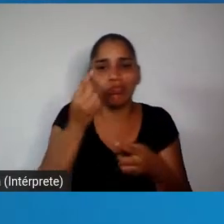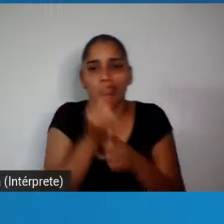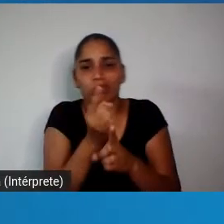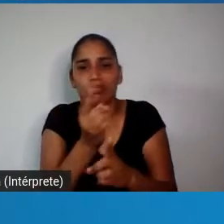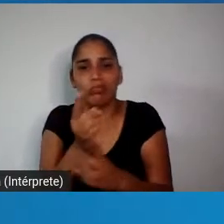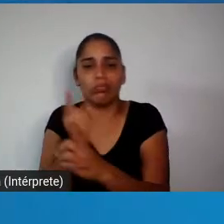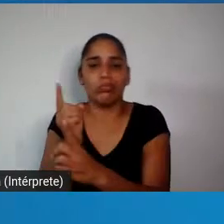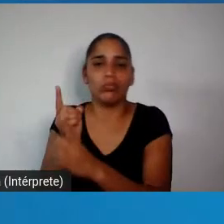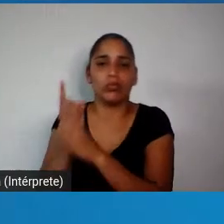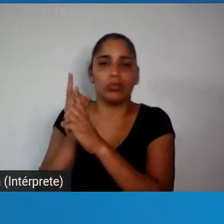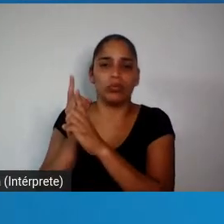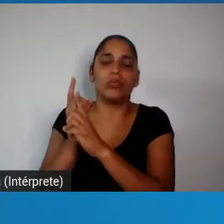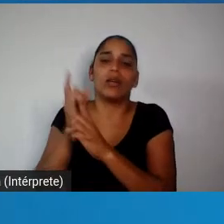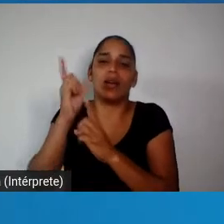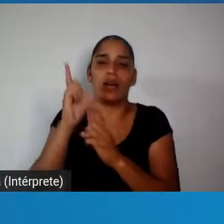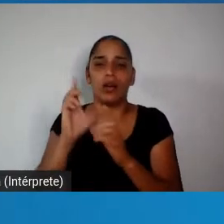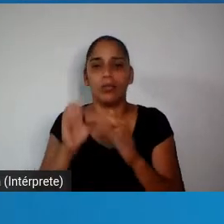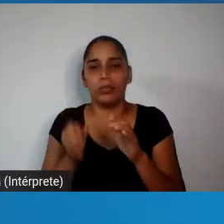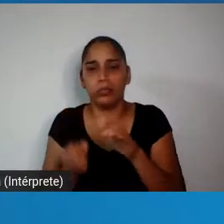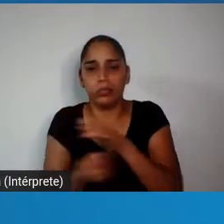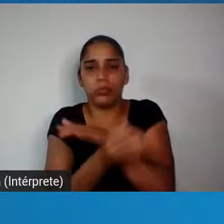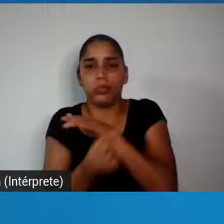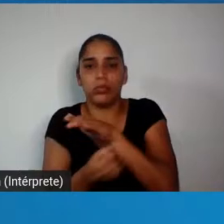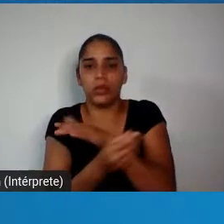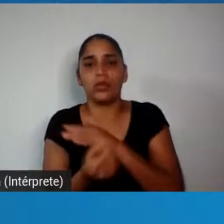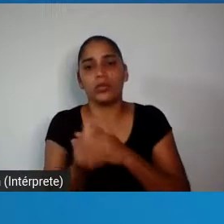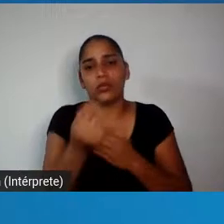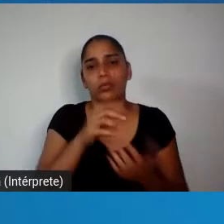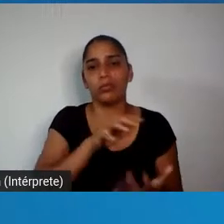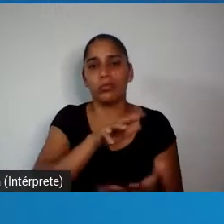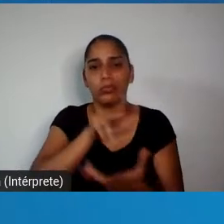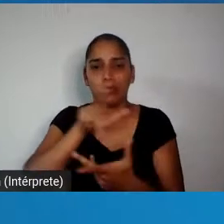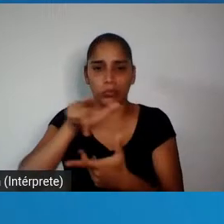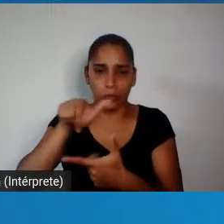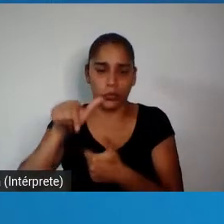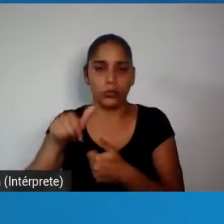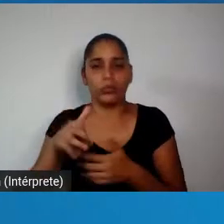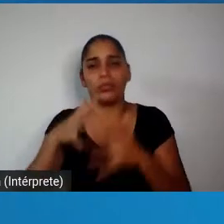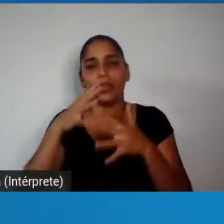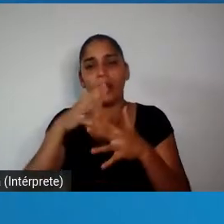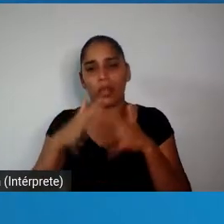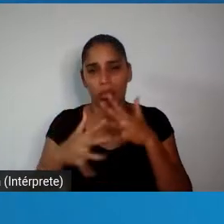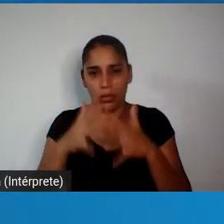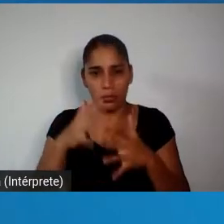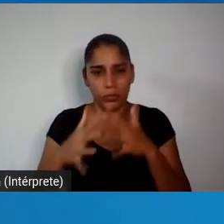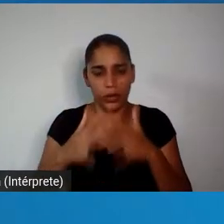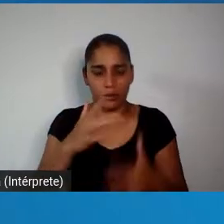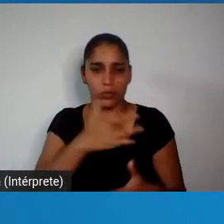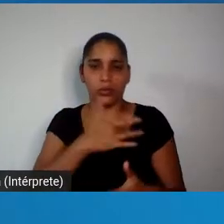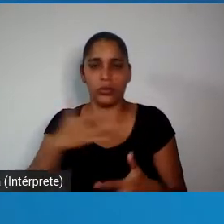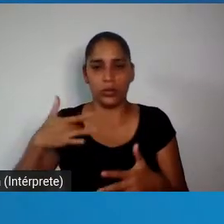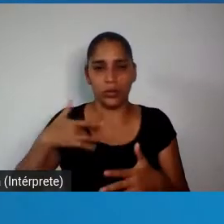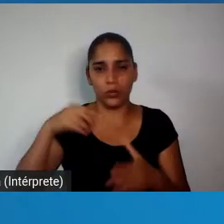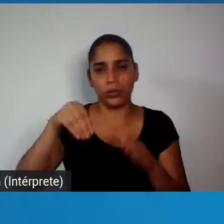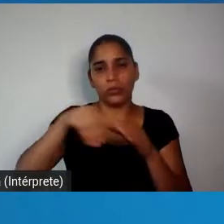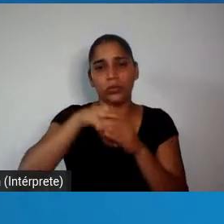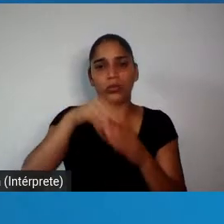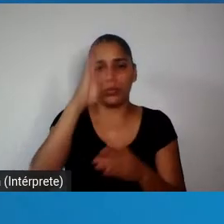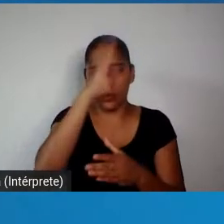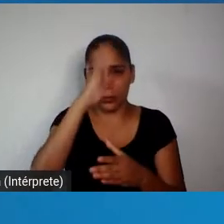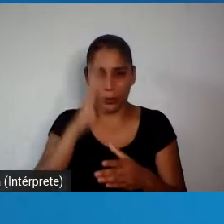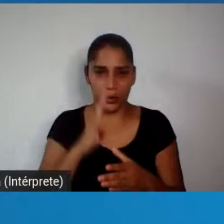corrupção e da apropriação do Estado por essa turma que tomou conta da saúde no Brasil, essa quadrilha.